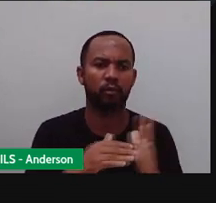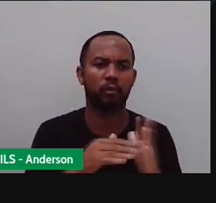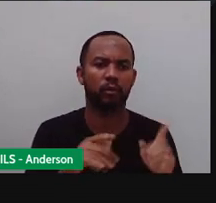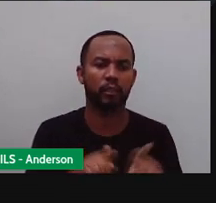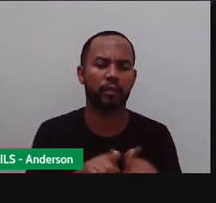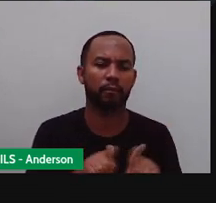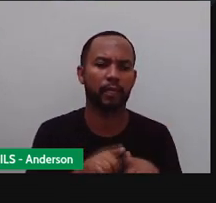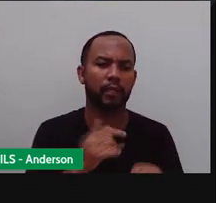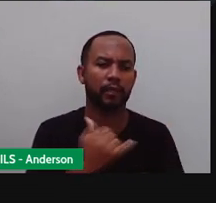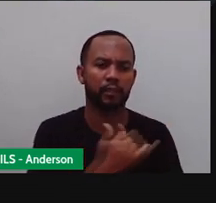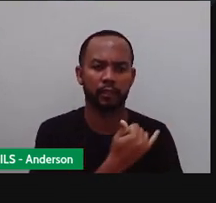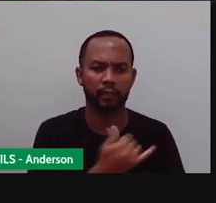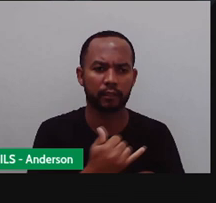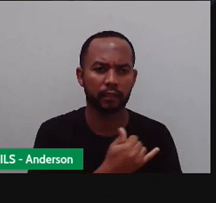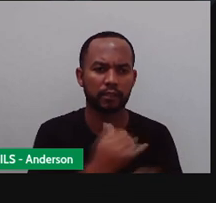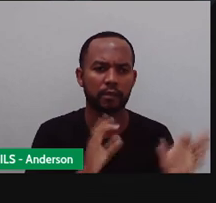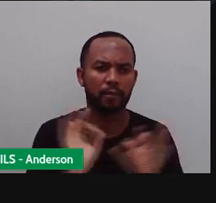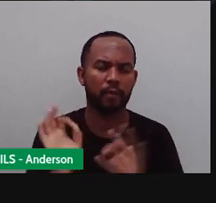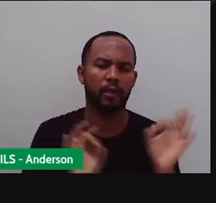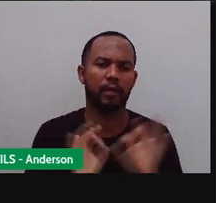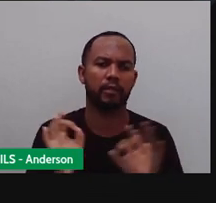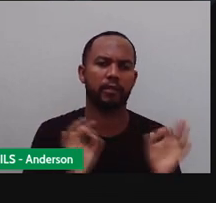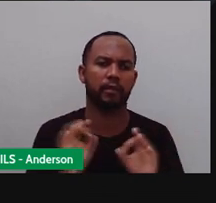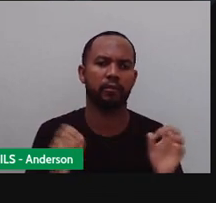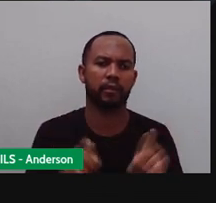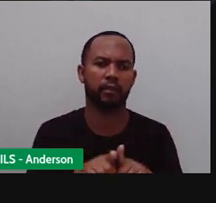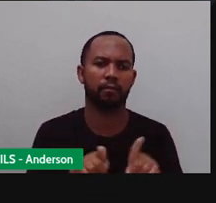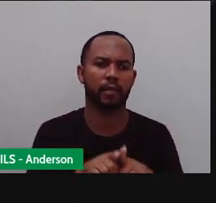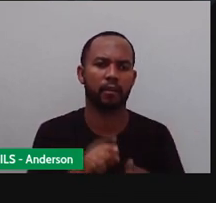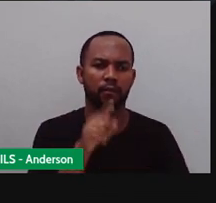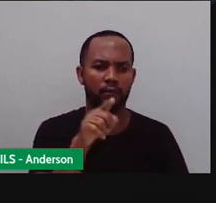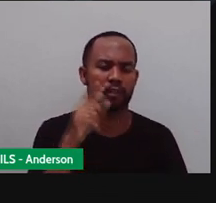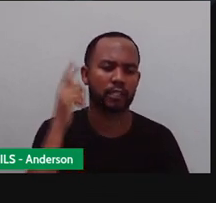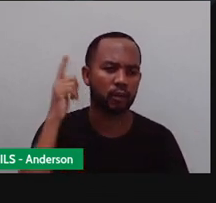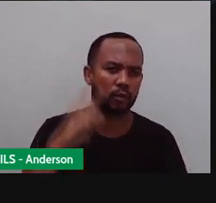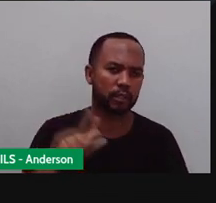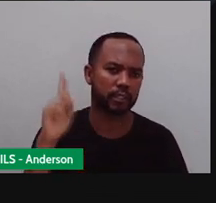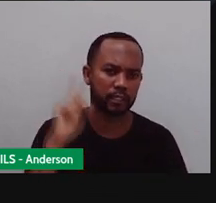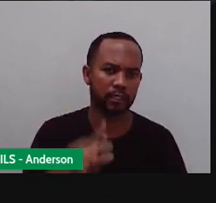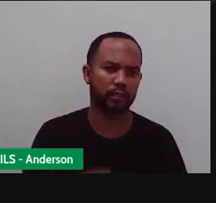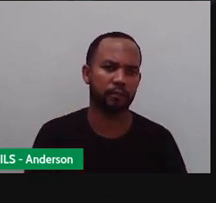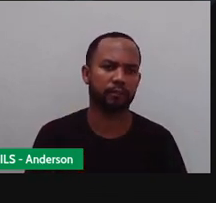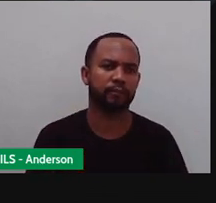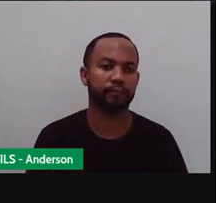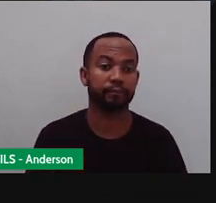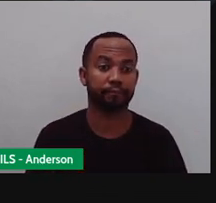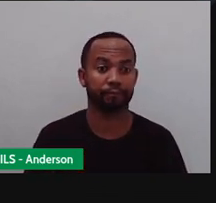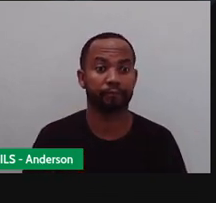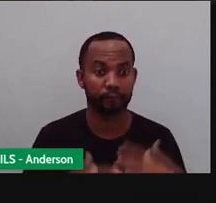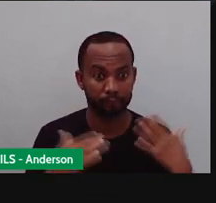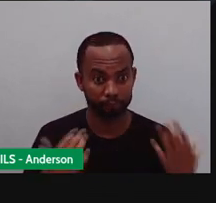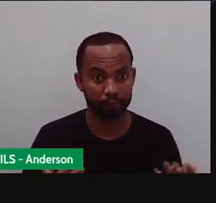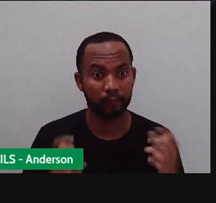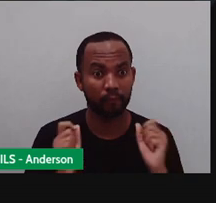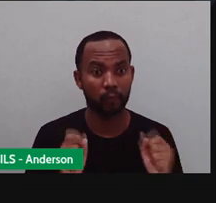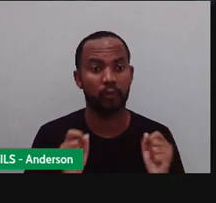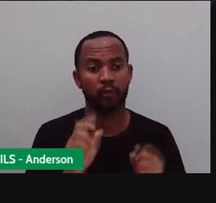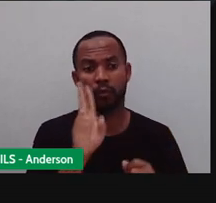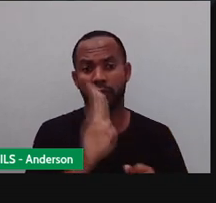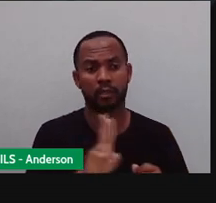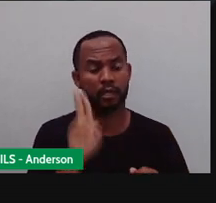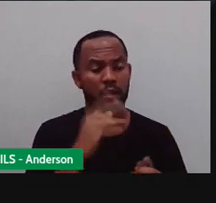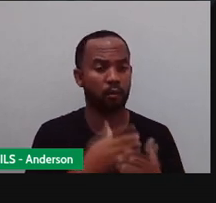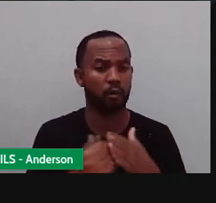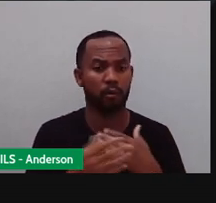estratégia que vai se encaixar. Não é isso? Pra que você consiga resolver. E aí você vai utilizar qualquer uma